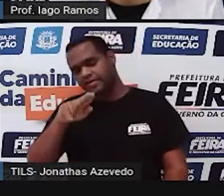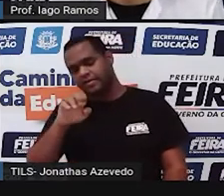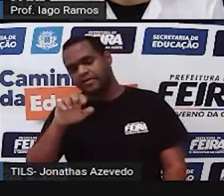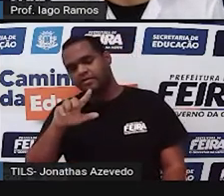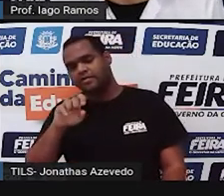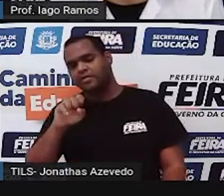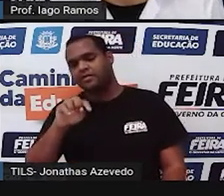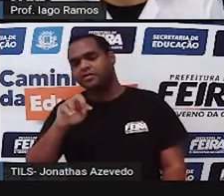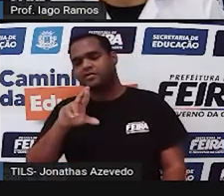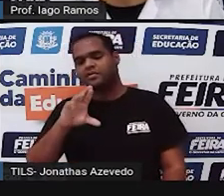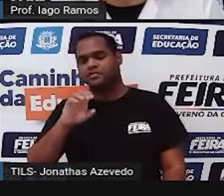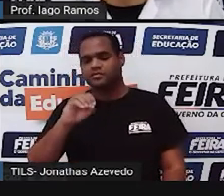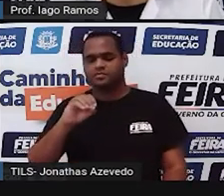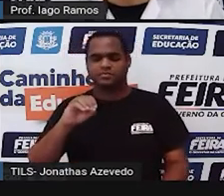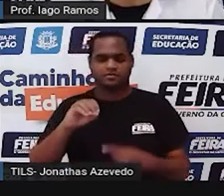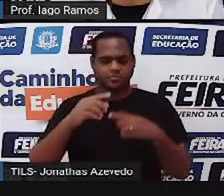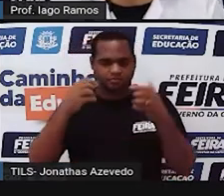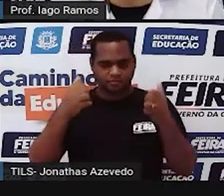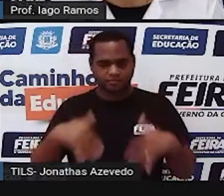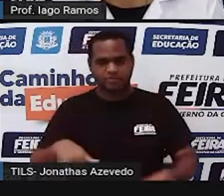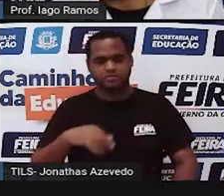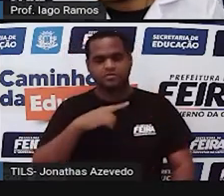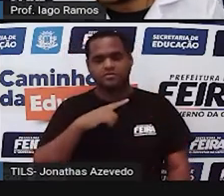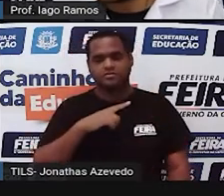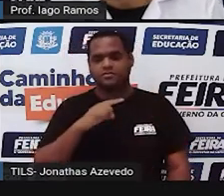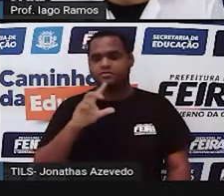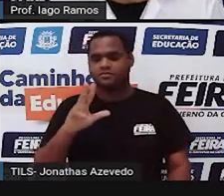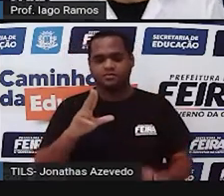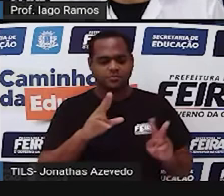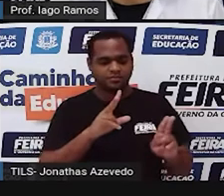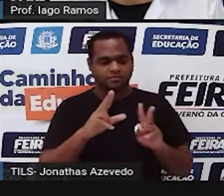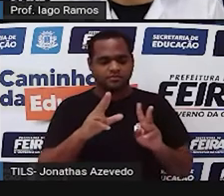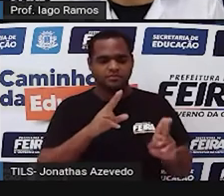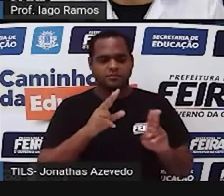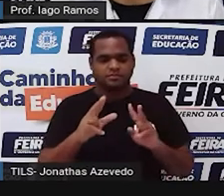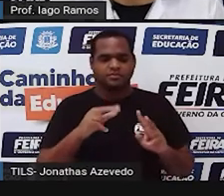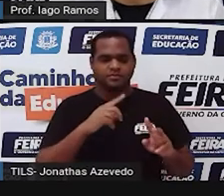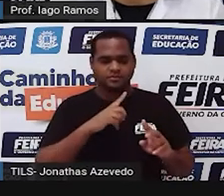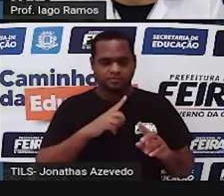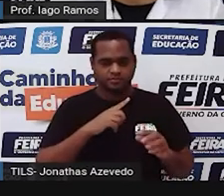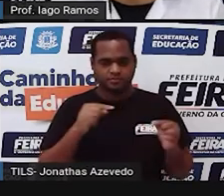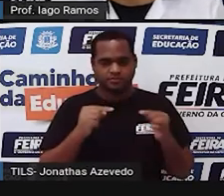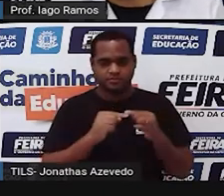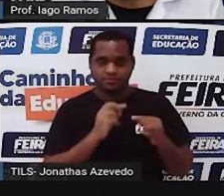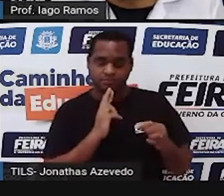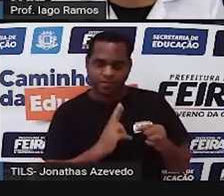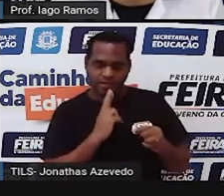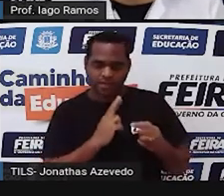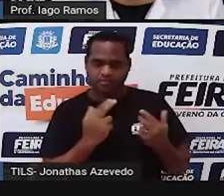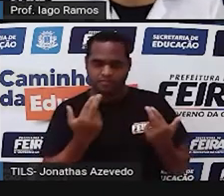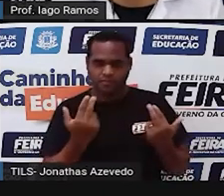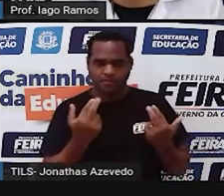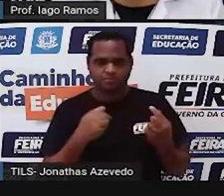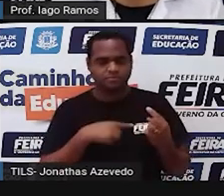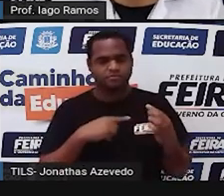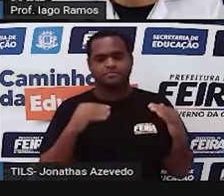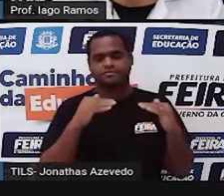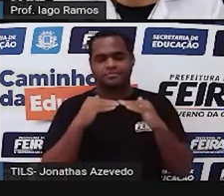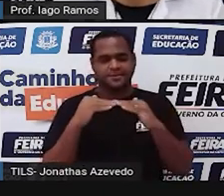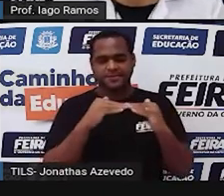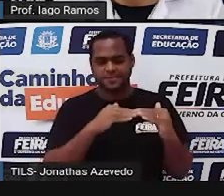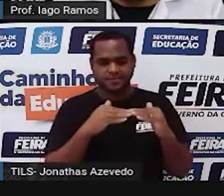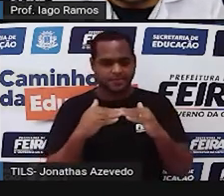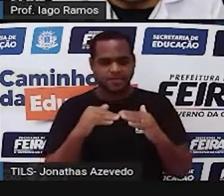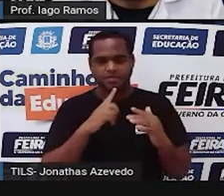né? O equilátero significa lados iguais. É aquele triângulo que tem os três lados medindo a